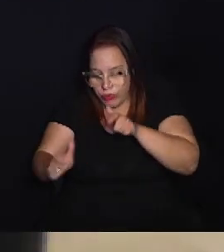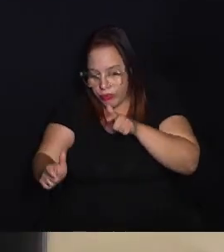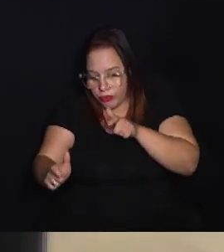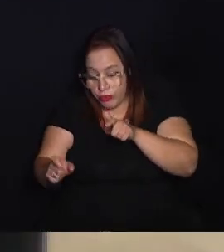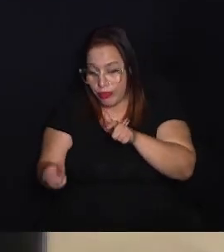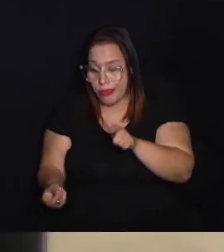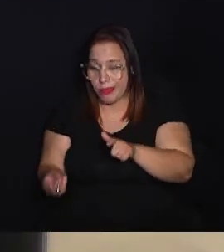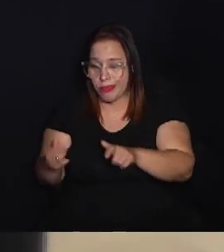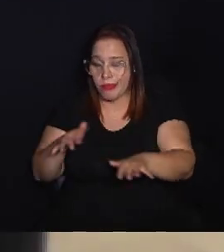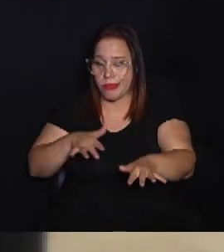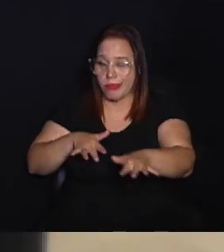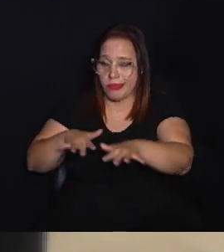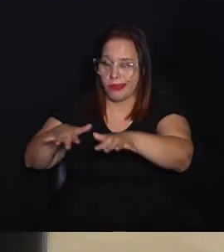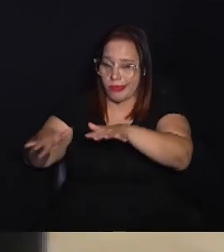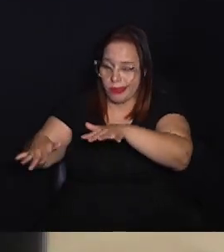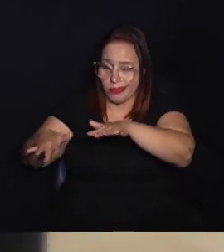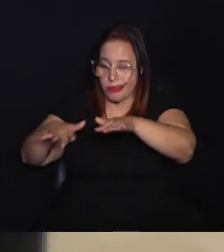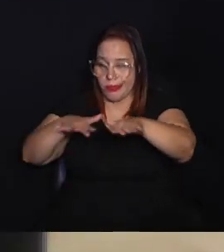para transportar esse recurso.